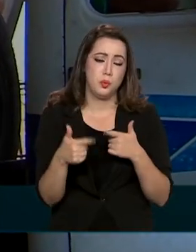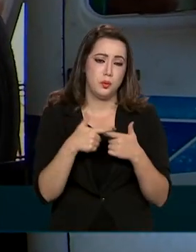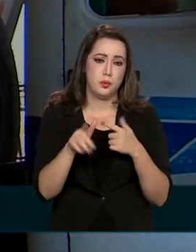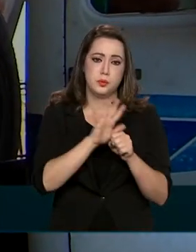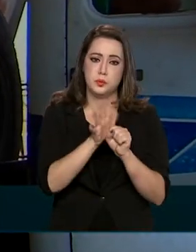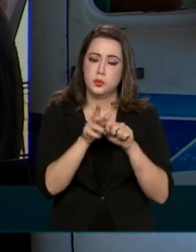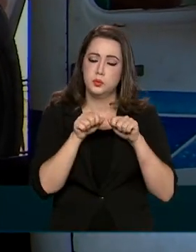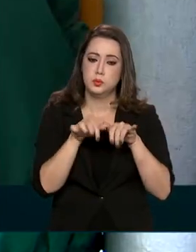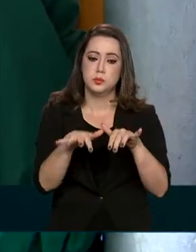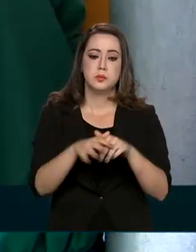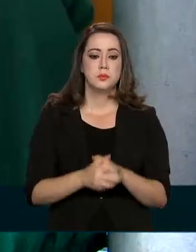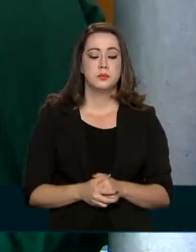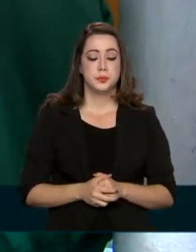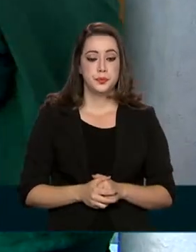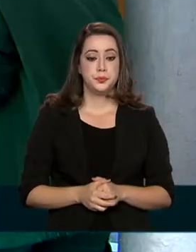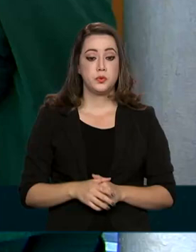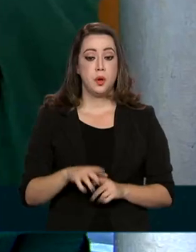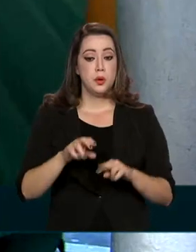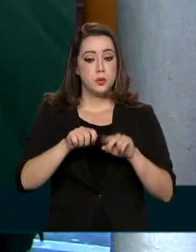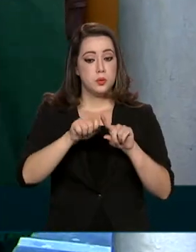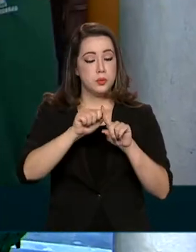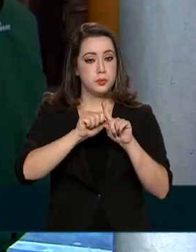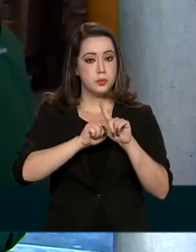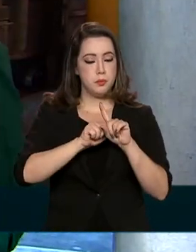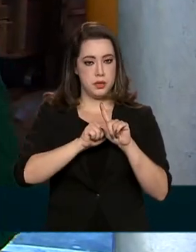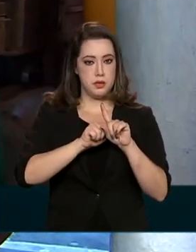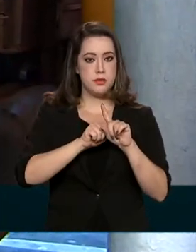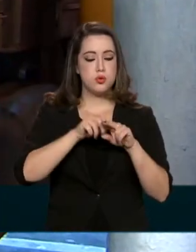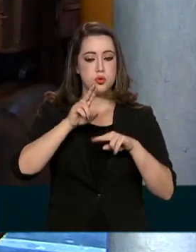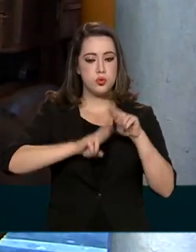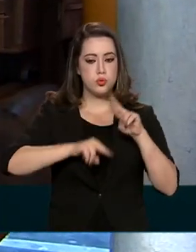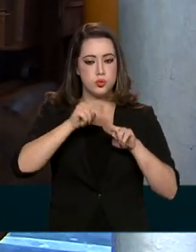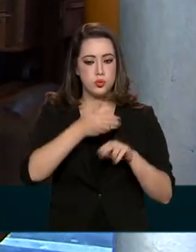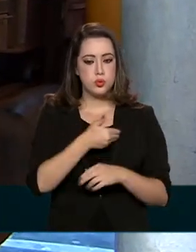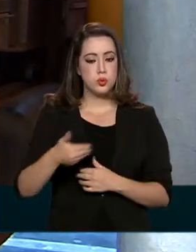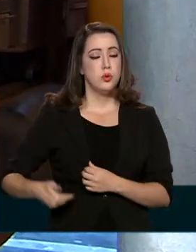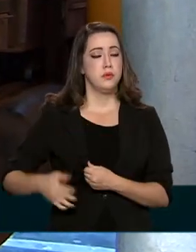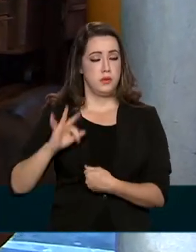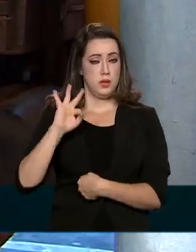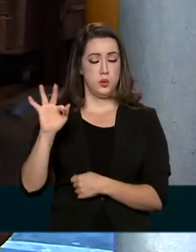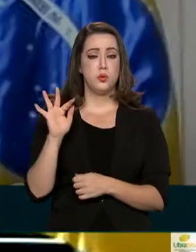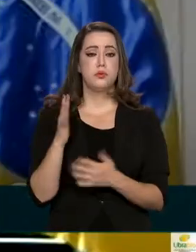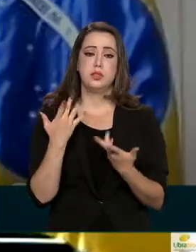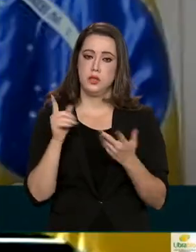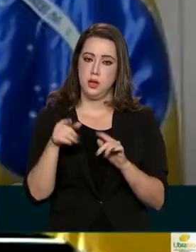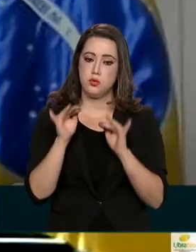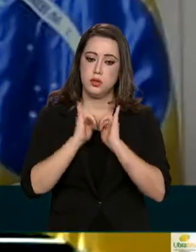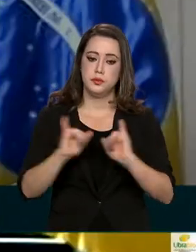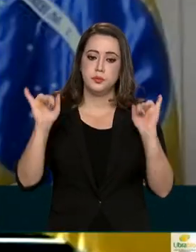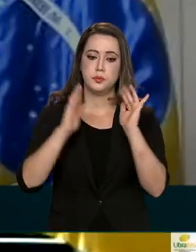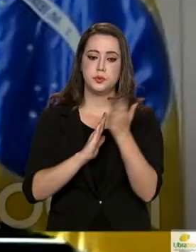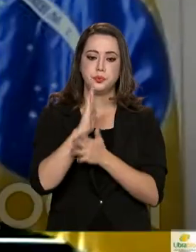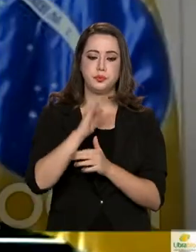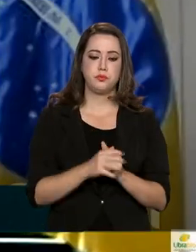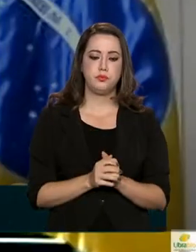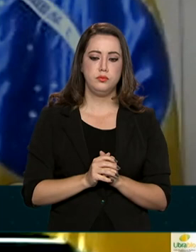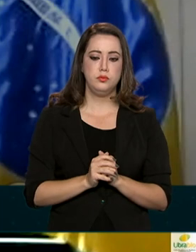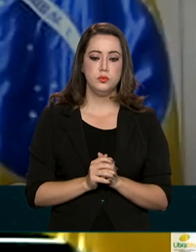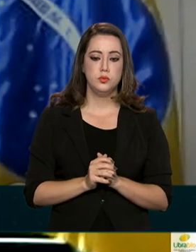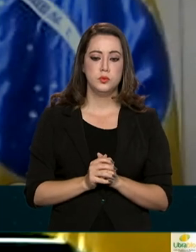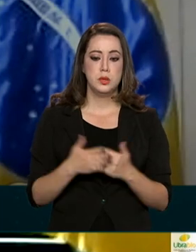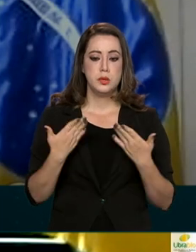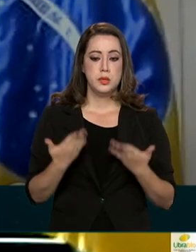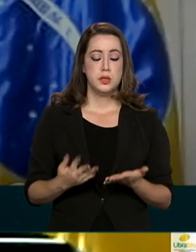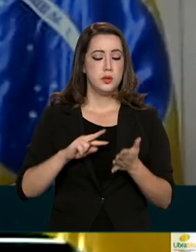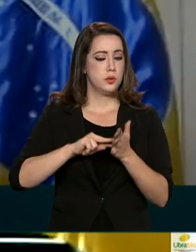do novo coronavírus. Em junho, o governo já havia aprovado uma medida parecida. Isso não se caracteriza